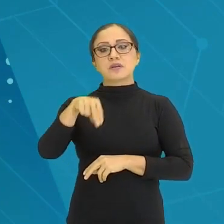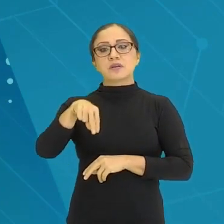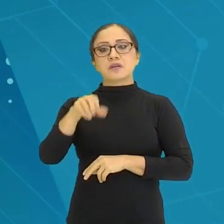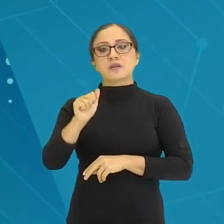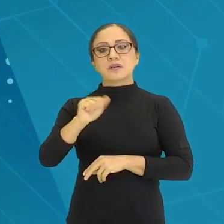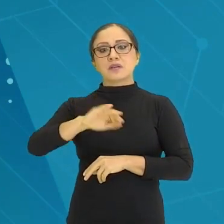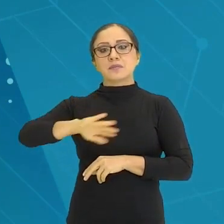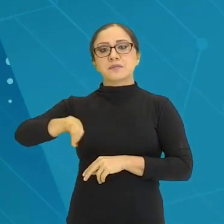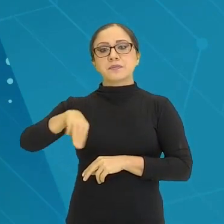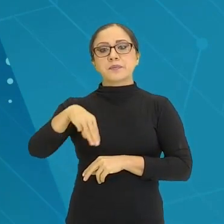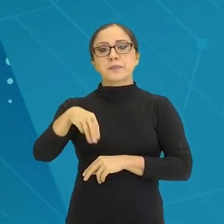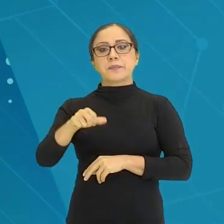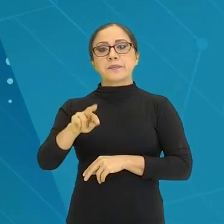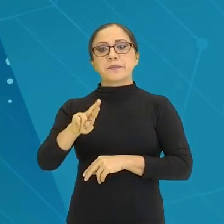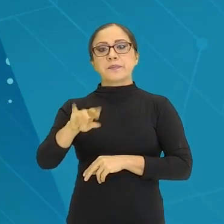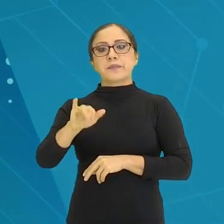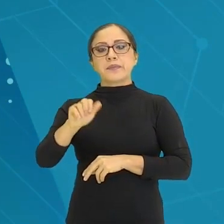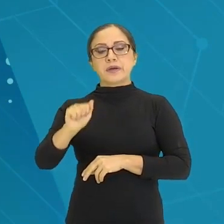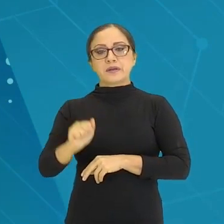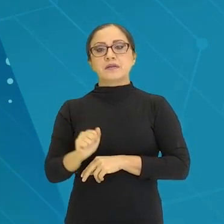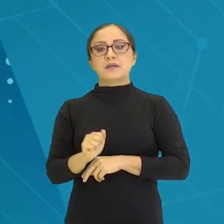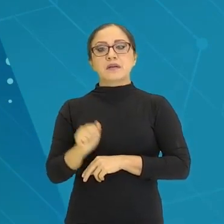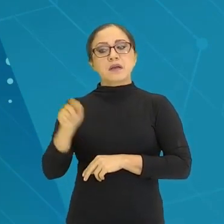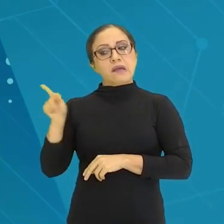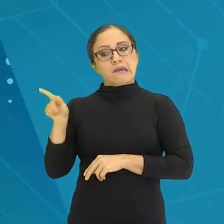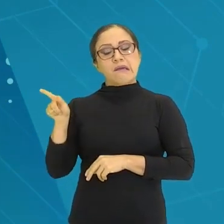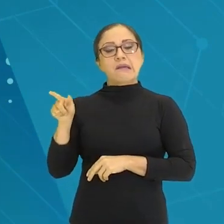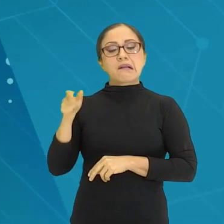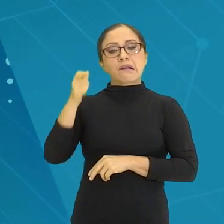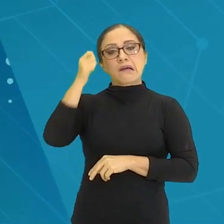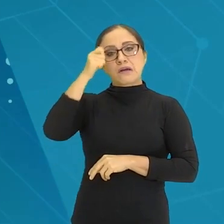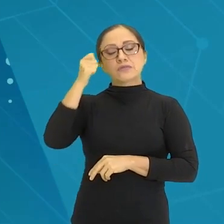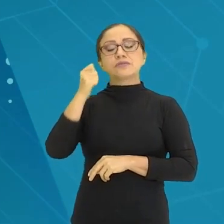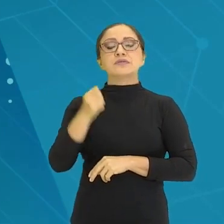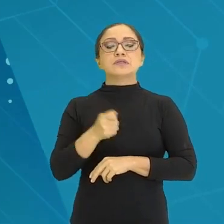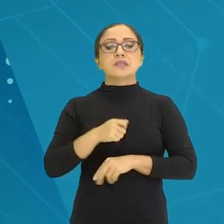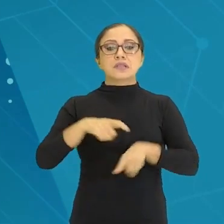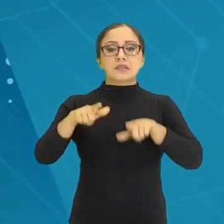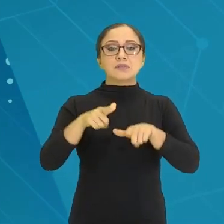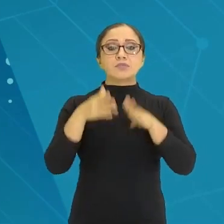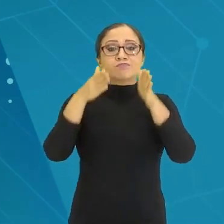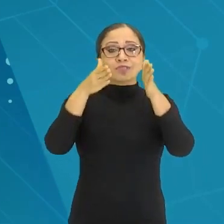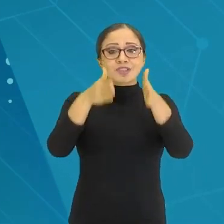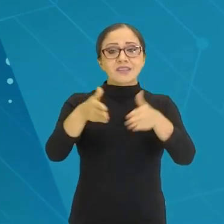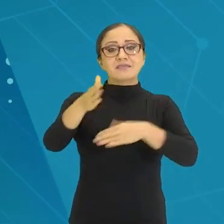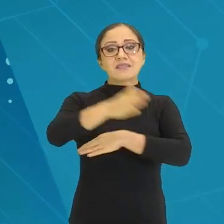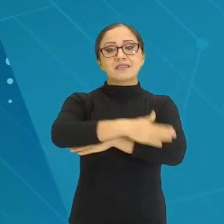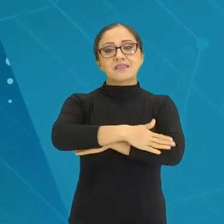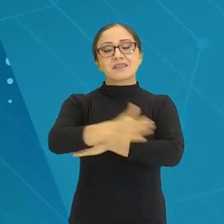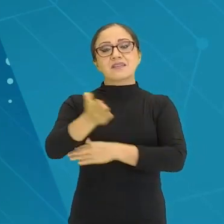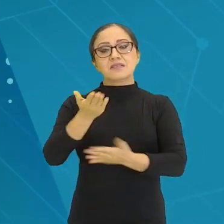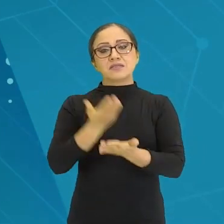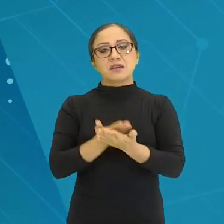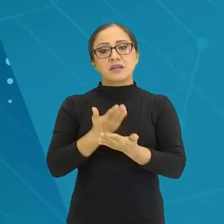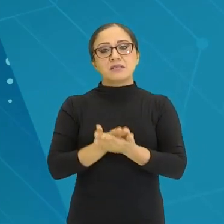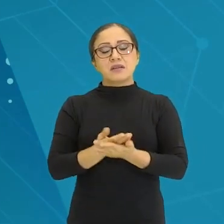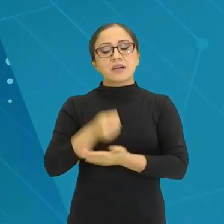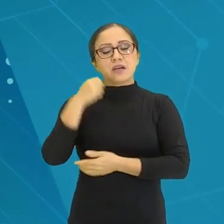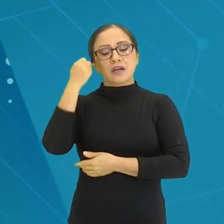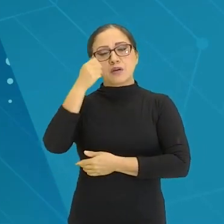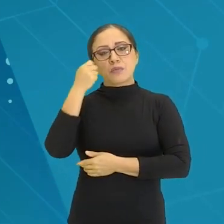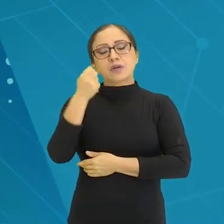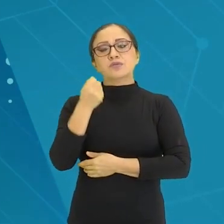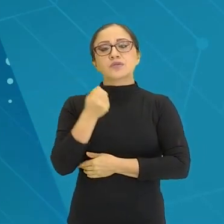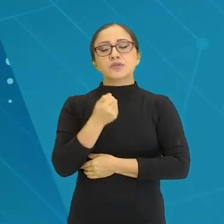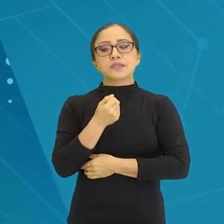diretamente com a sala de aula. Não que os outros não façam isso, tem outros autores que falam sobre, tá? Mas é porque eu acho que é uma pessoa que tem um